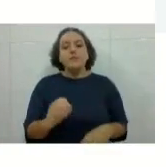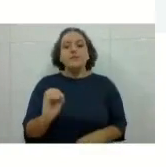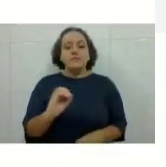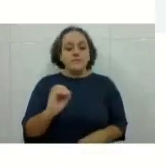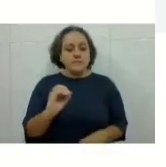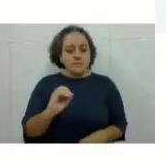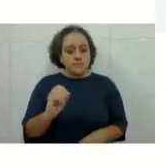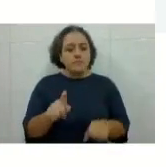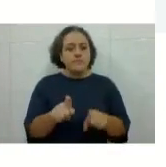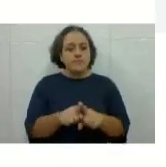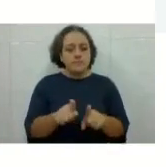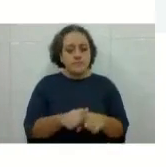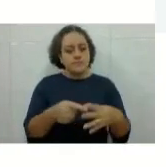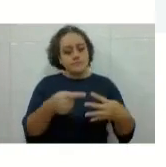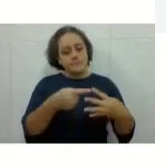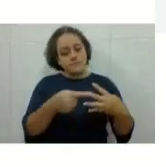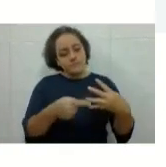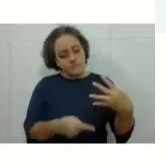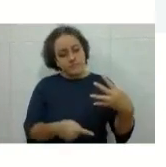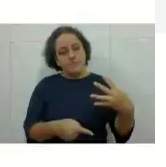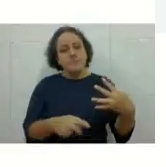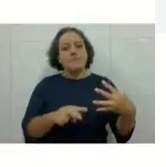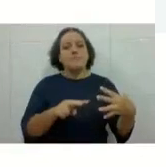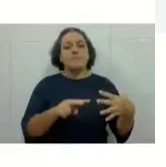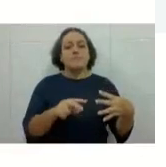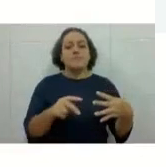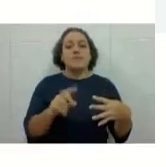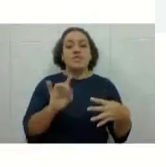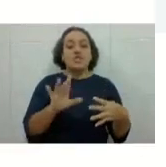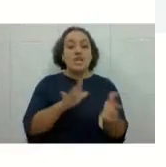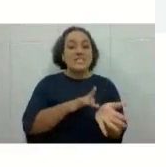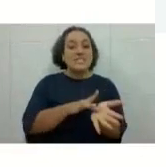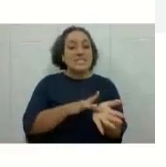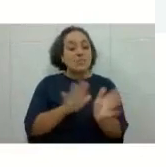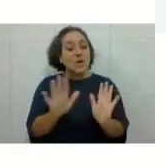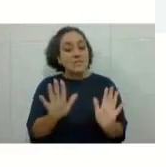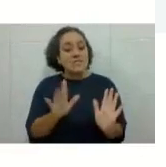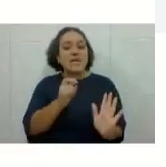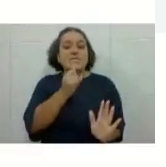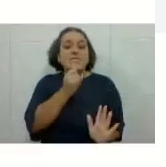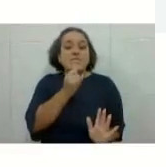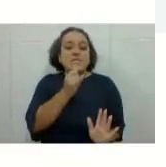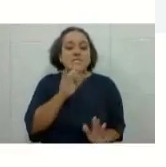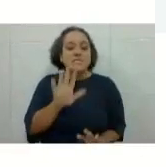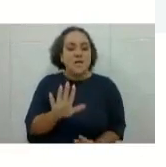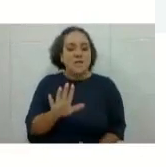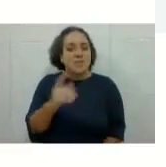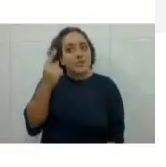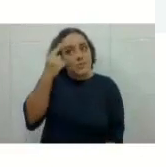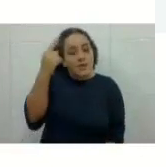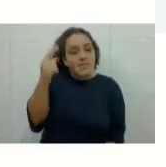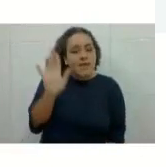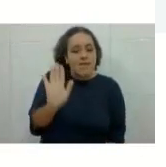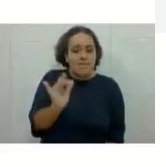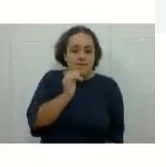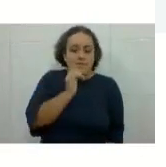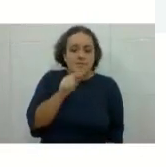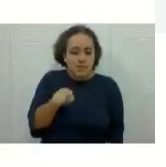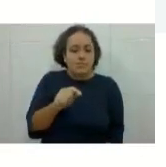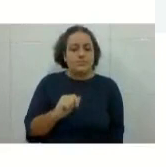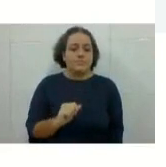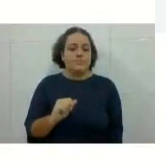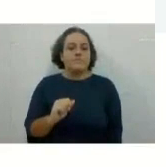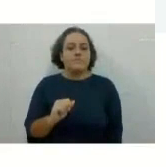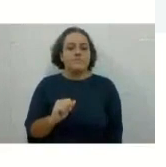três, quatro semanas. simulação, é hipotético isso aqui, tá bom? E aí, vamos